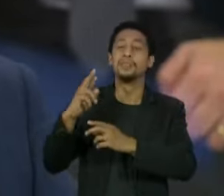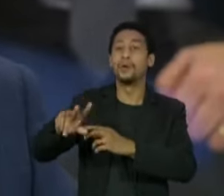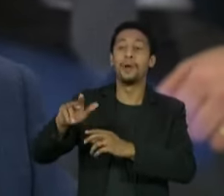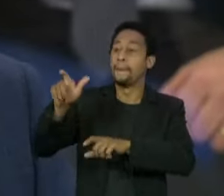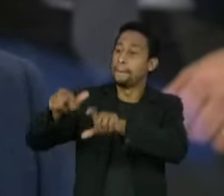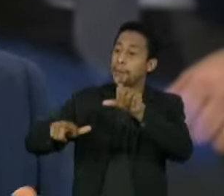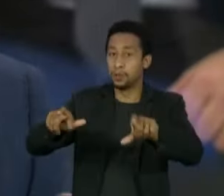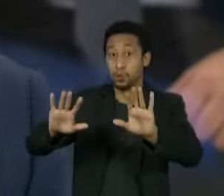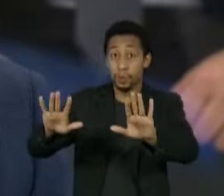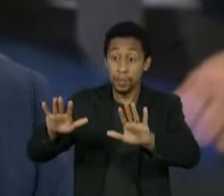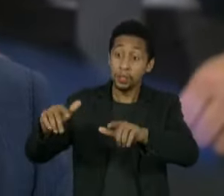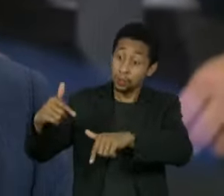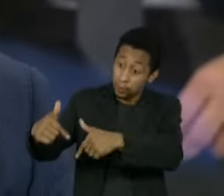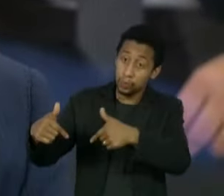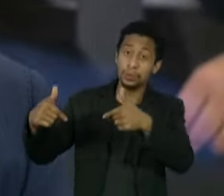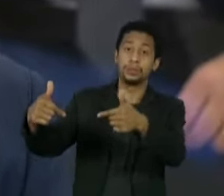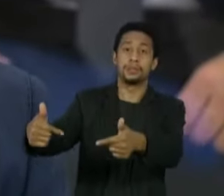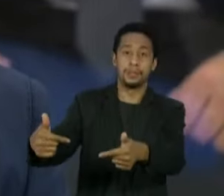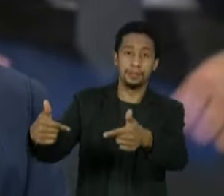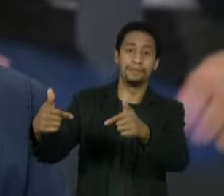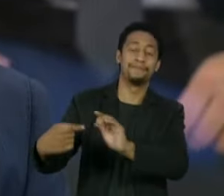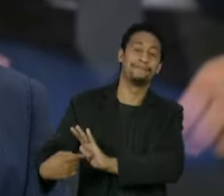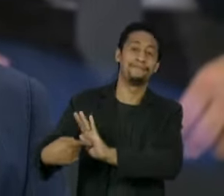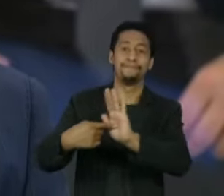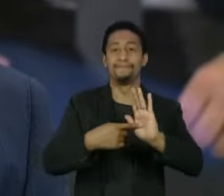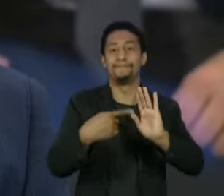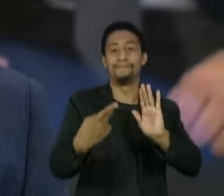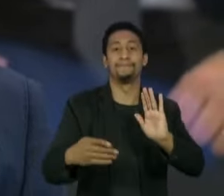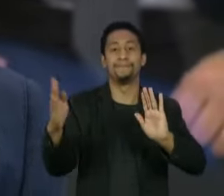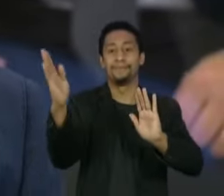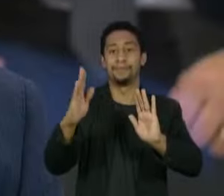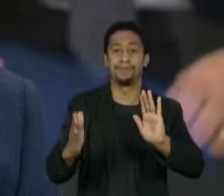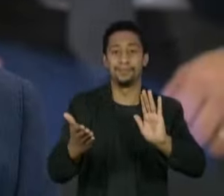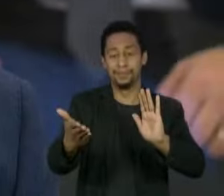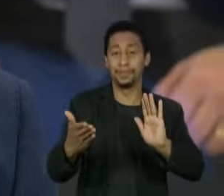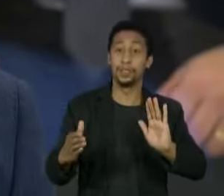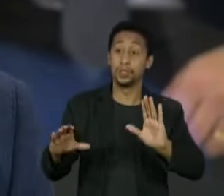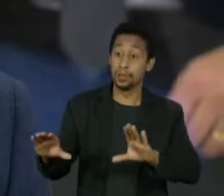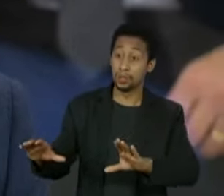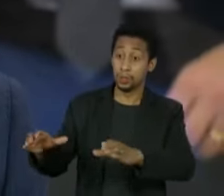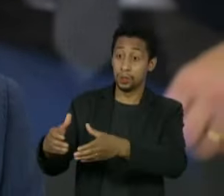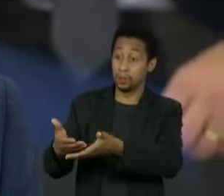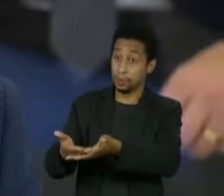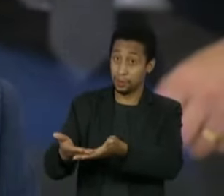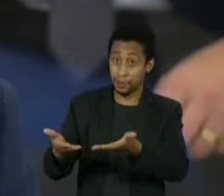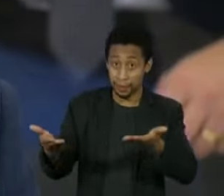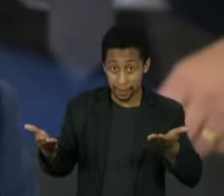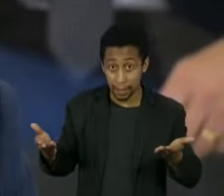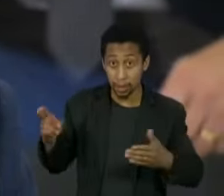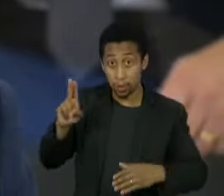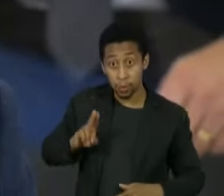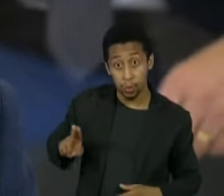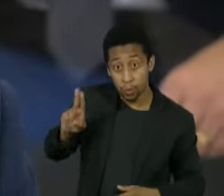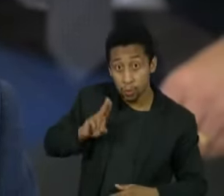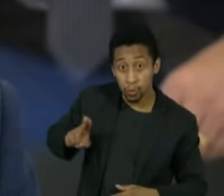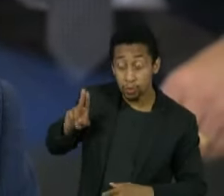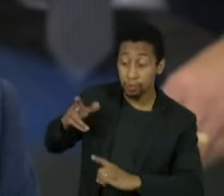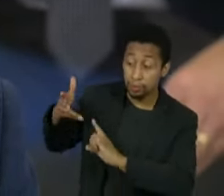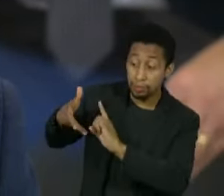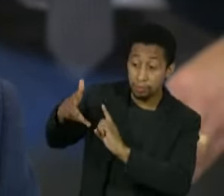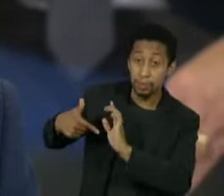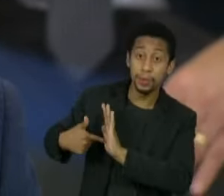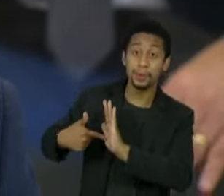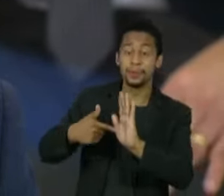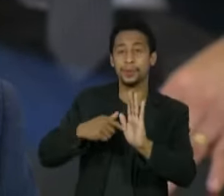mas pelo serviço que prestou ao país. Eu acho que o parlamentar tem que ser isso, usar a palavra para apresentar o